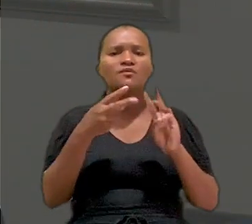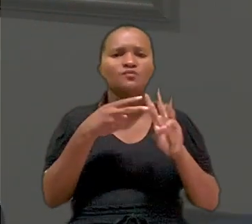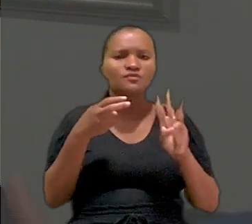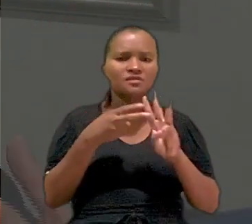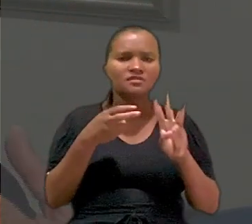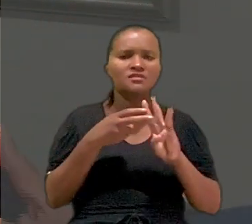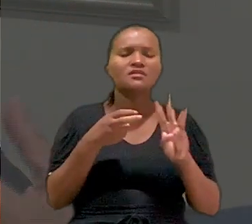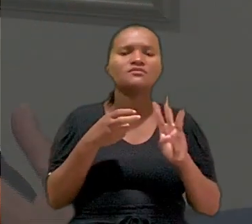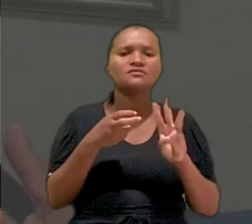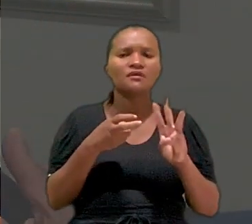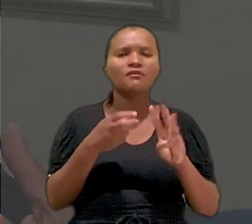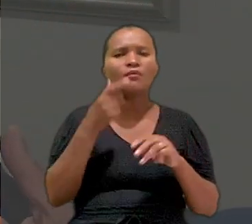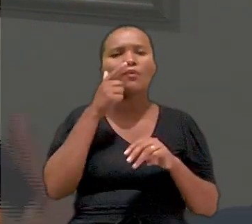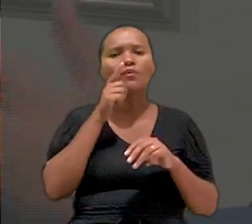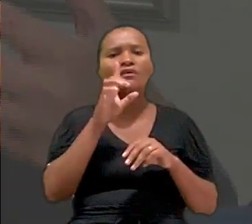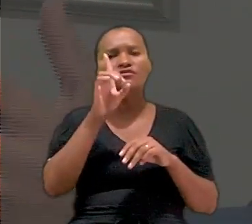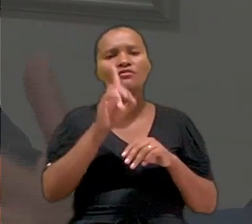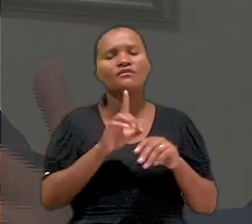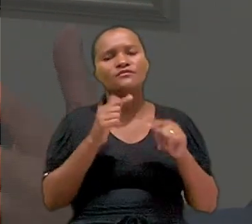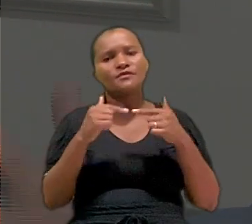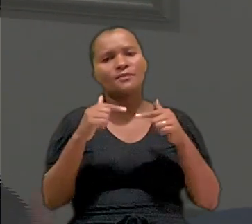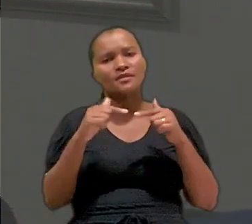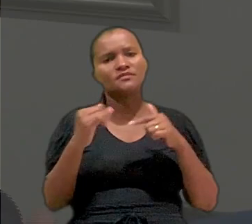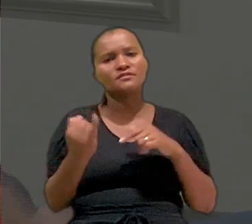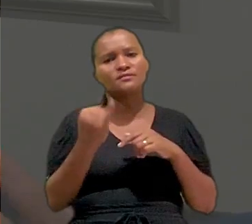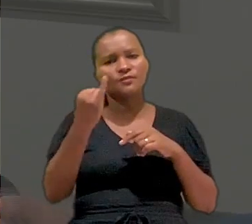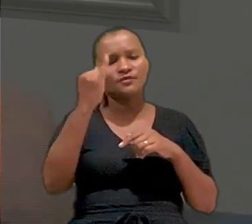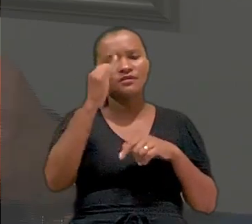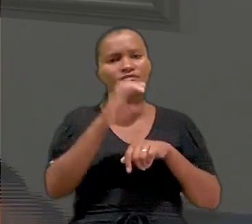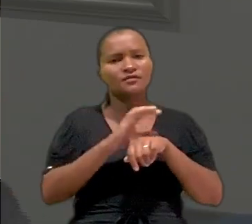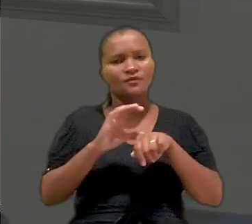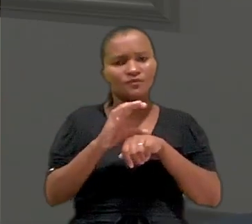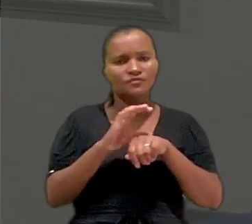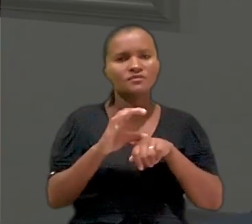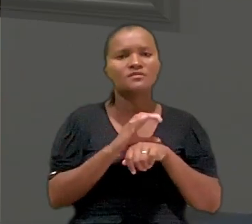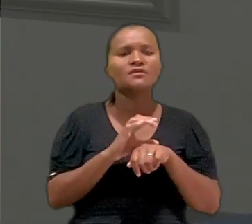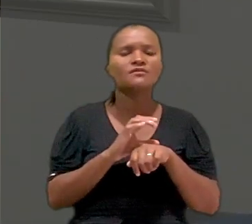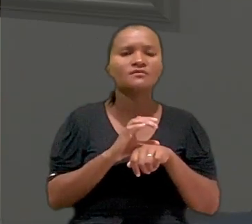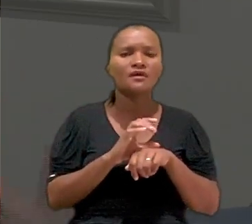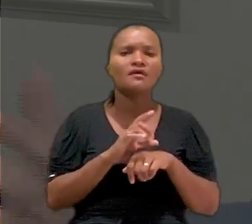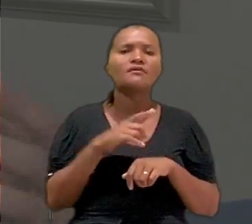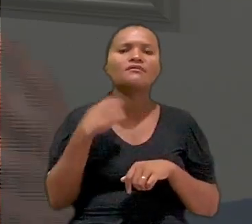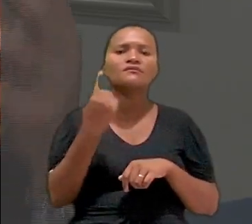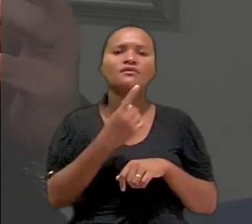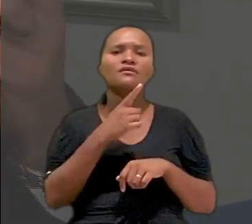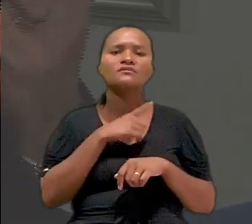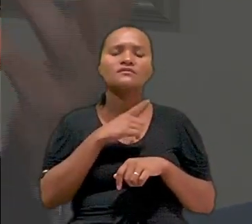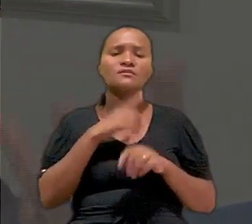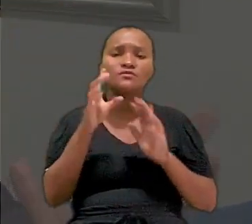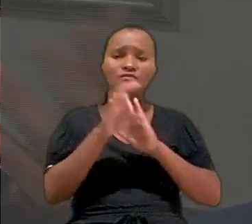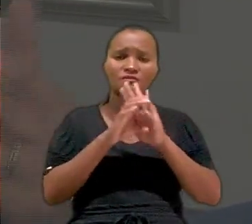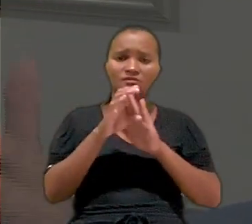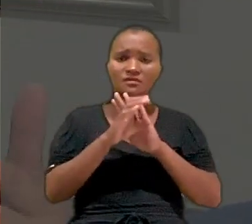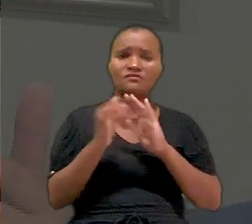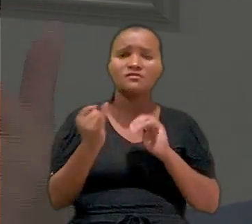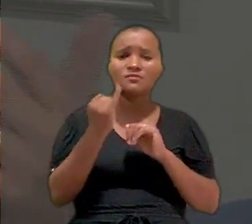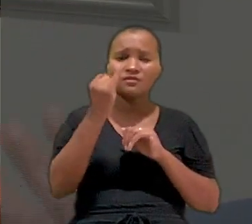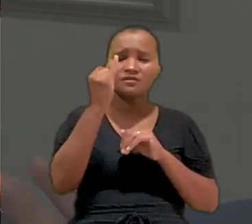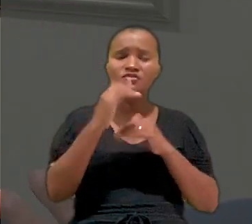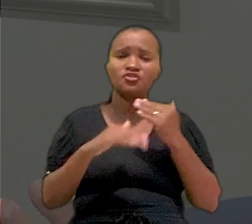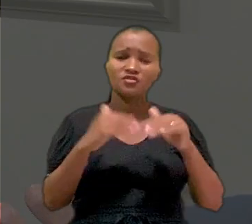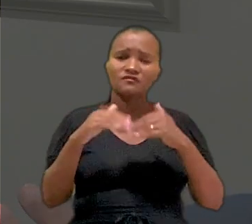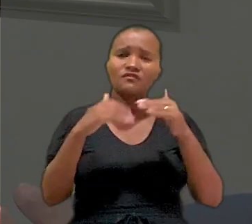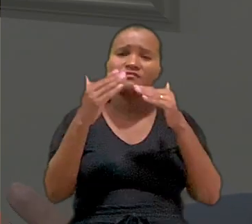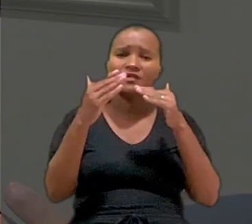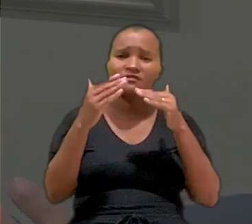os índios, garantir direitos trabalhistas importantes na Constituição. Nós termos conceitos importantes de